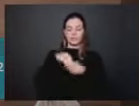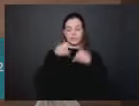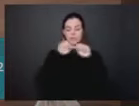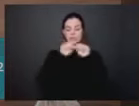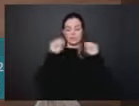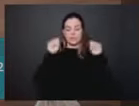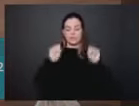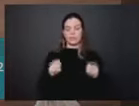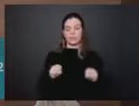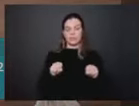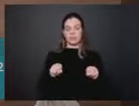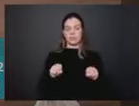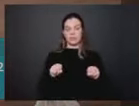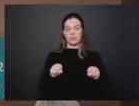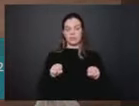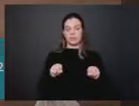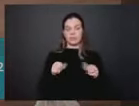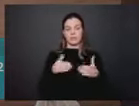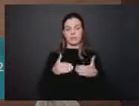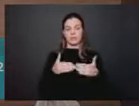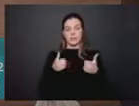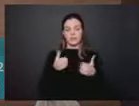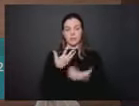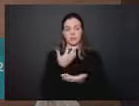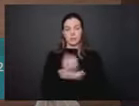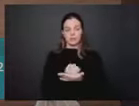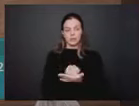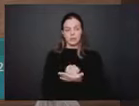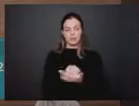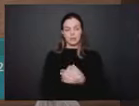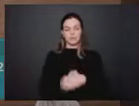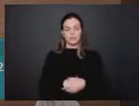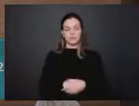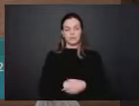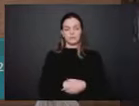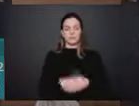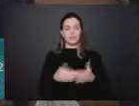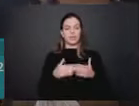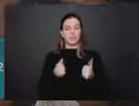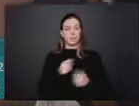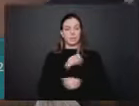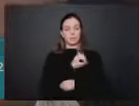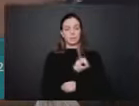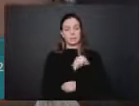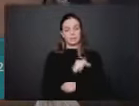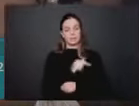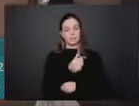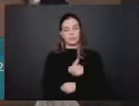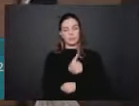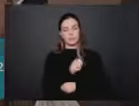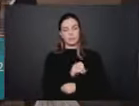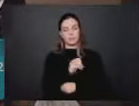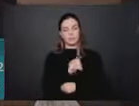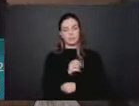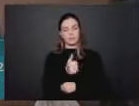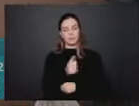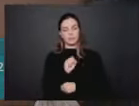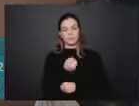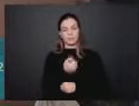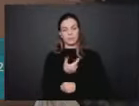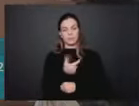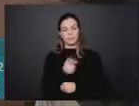à parte, conforme requerimento 076-0018-2022,